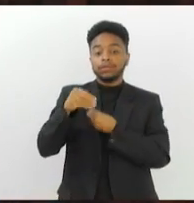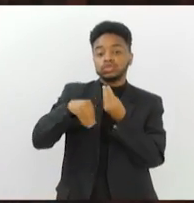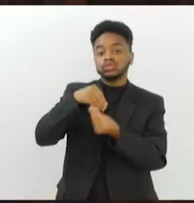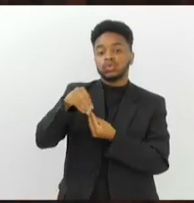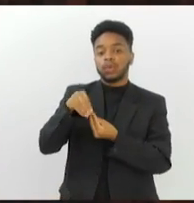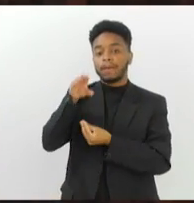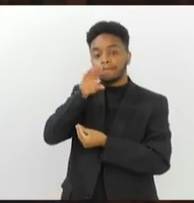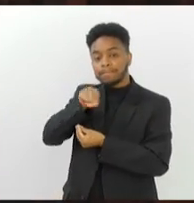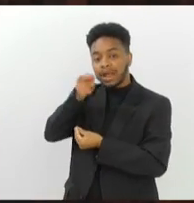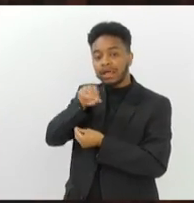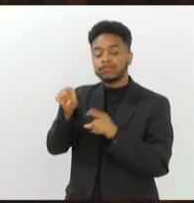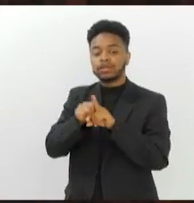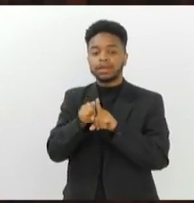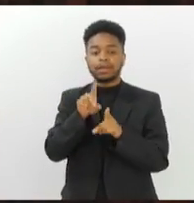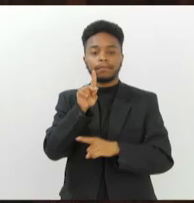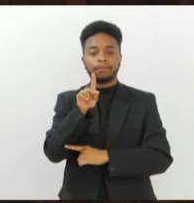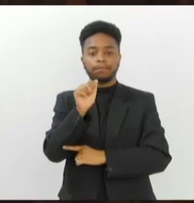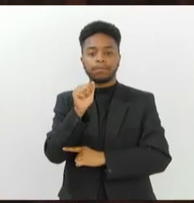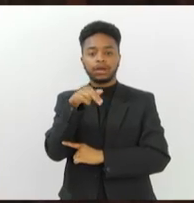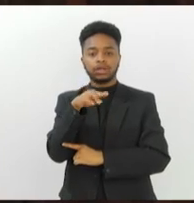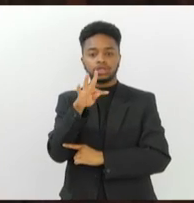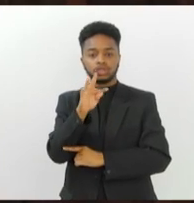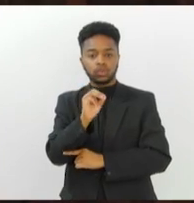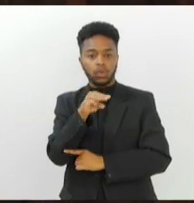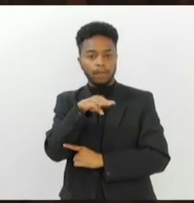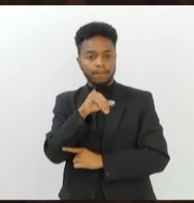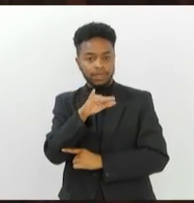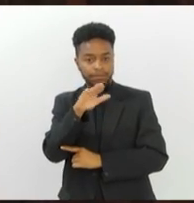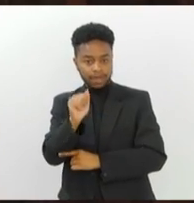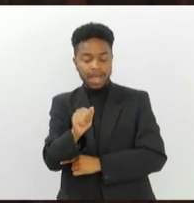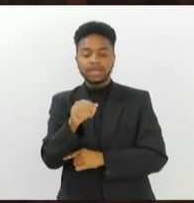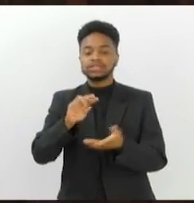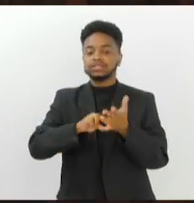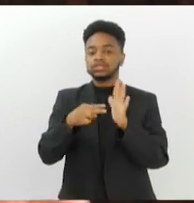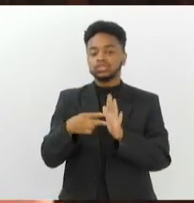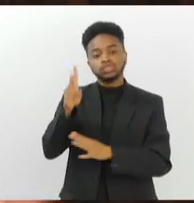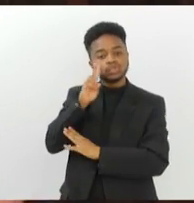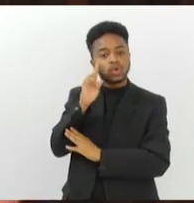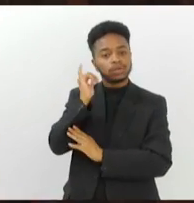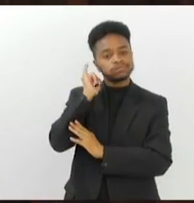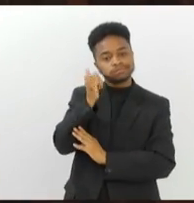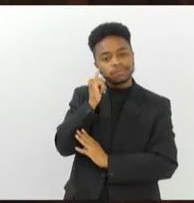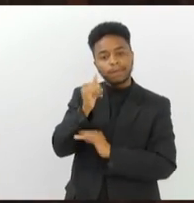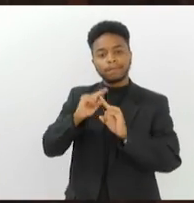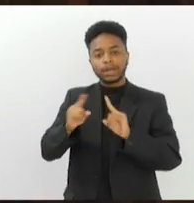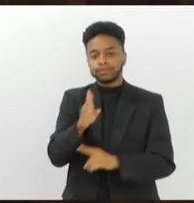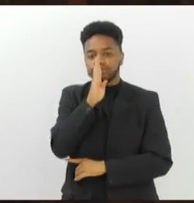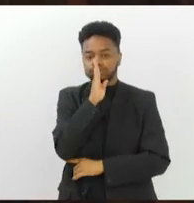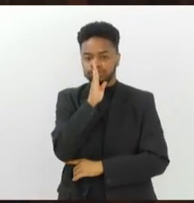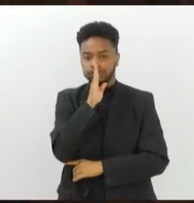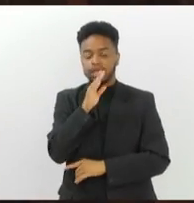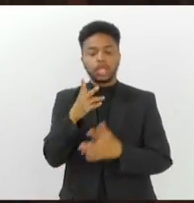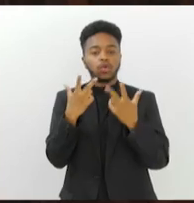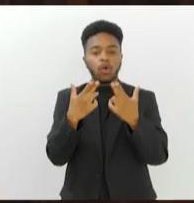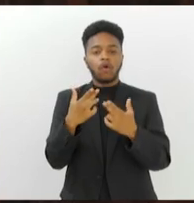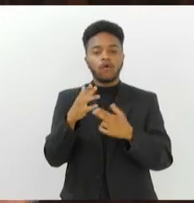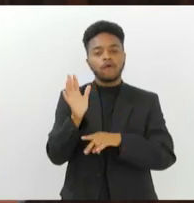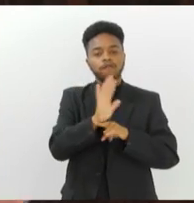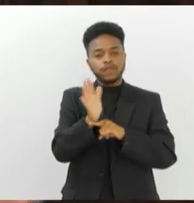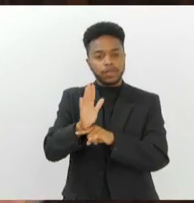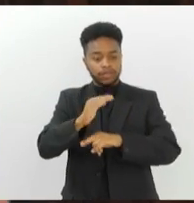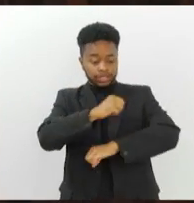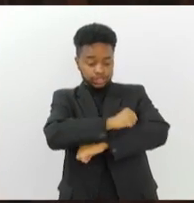e pantomima. Pantomima são histórias contadas sem palavras. É como se é aquele filme, né, da janela, que você olha